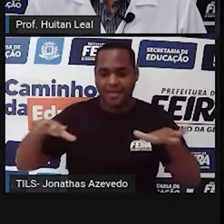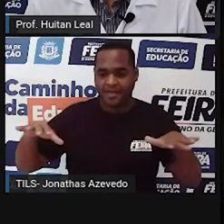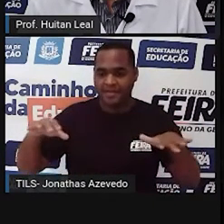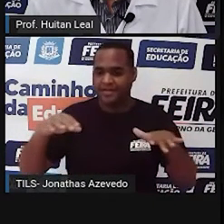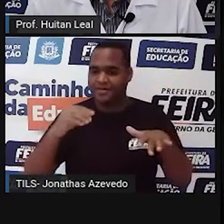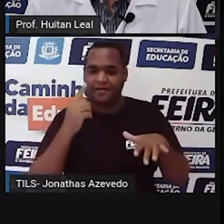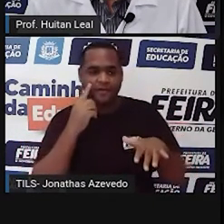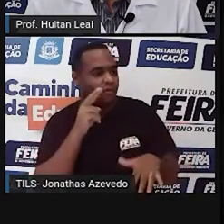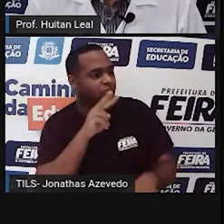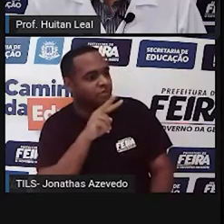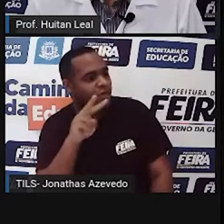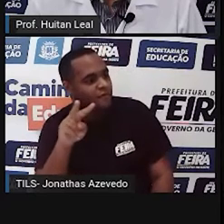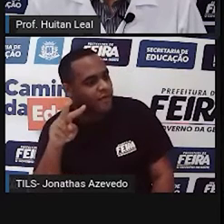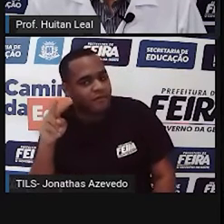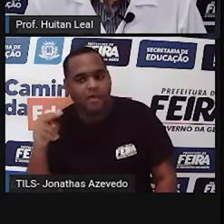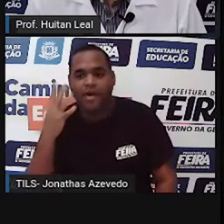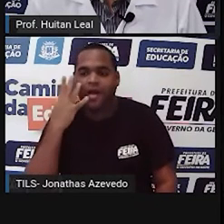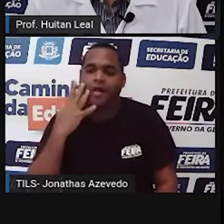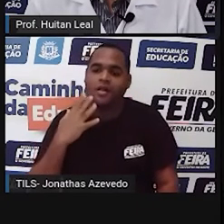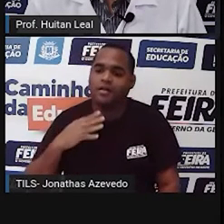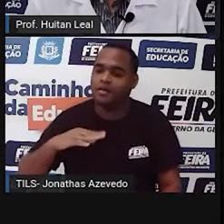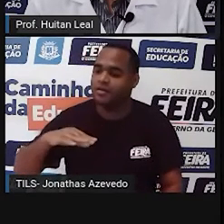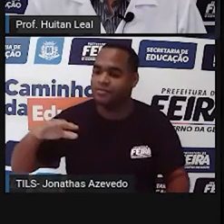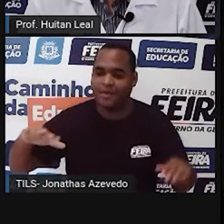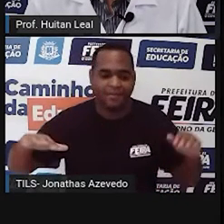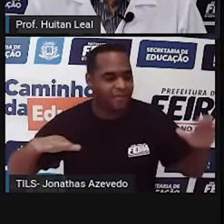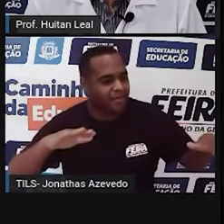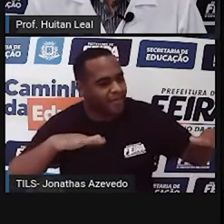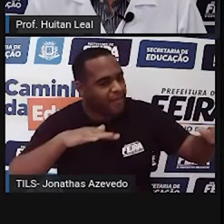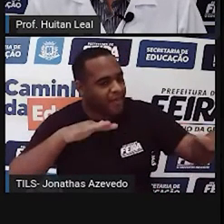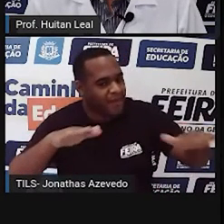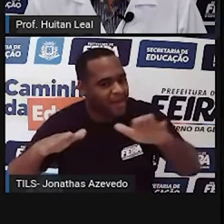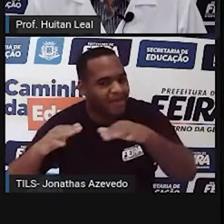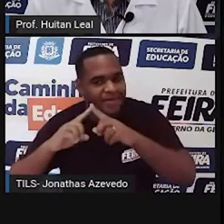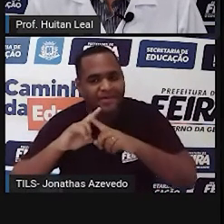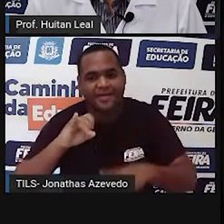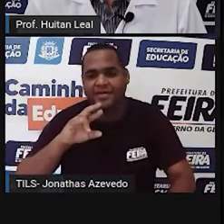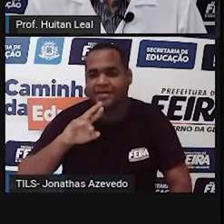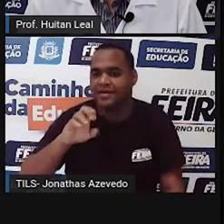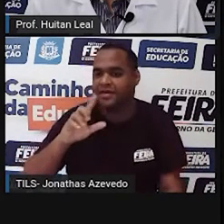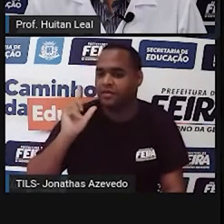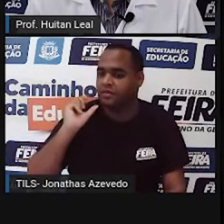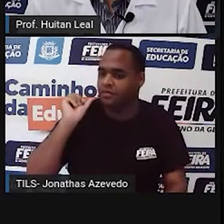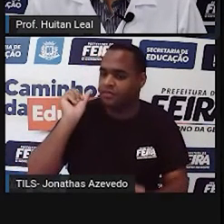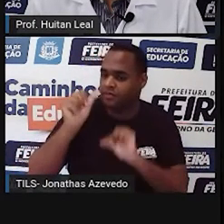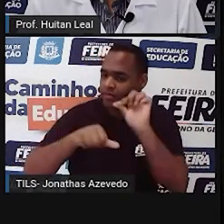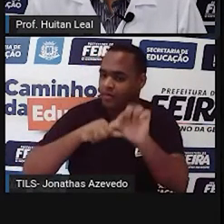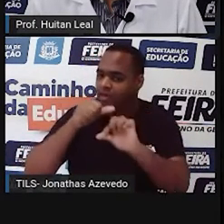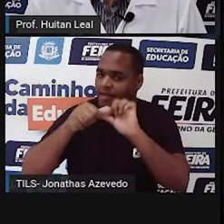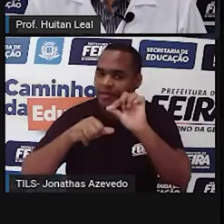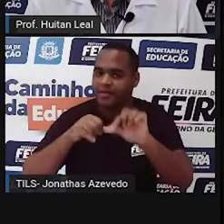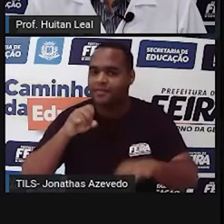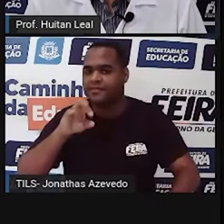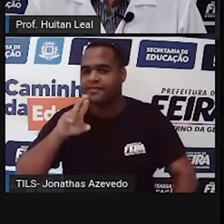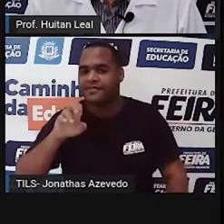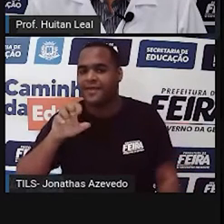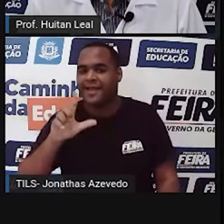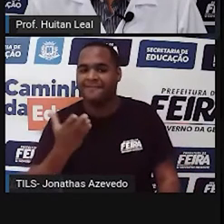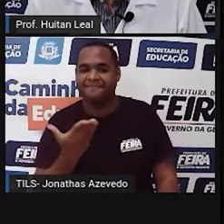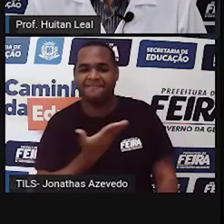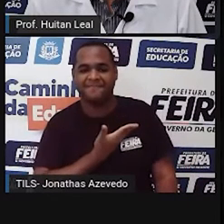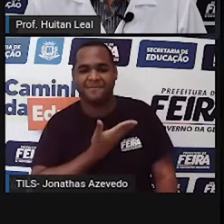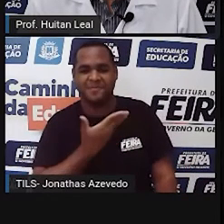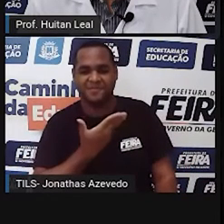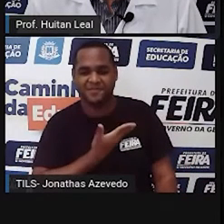pares de olhos de crianças. Israel, o párea, tinha se transformado em Israel, o amigo.